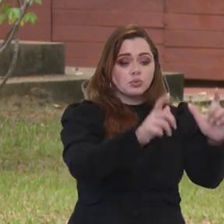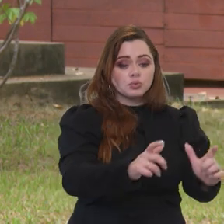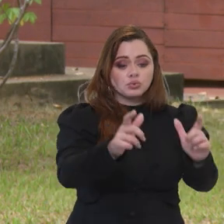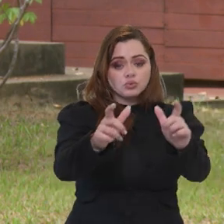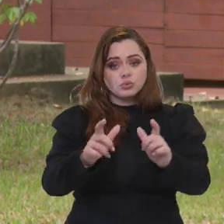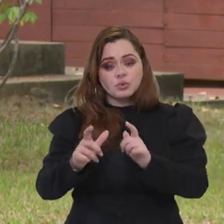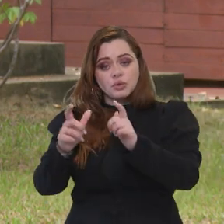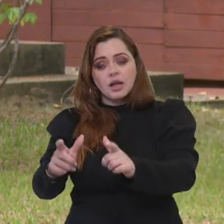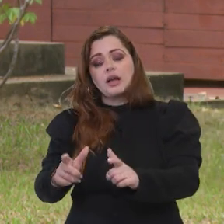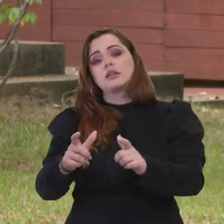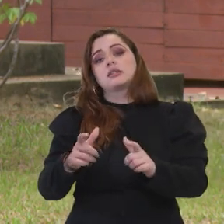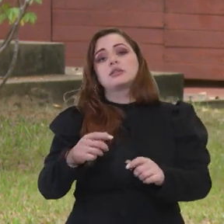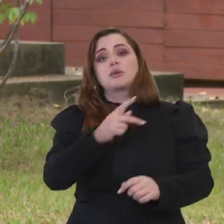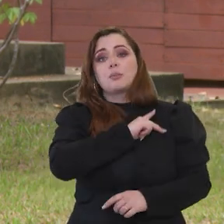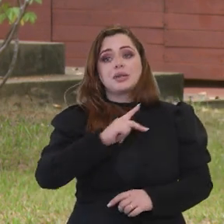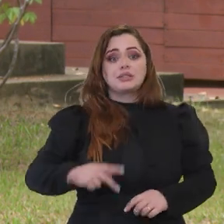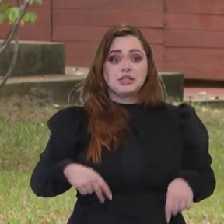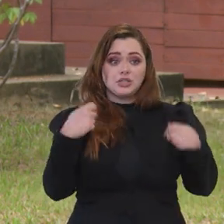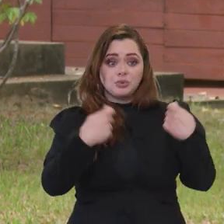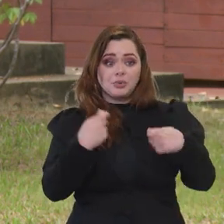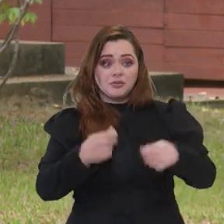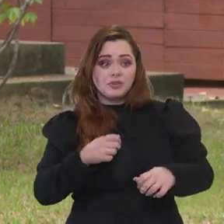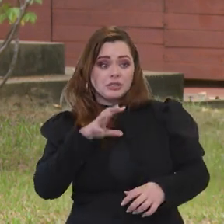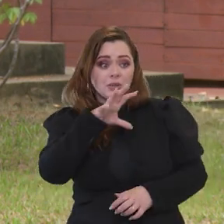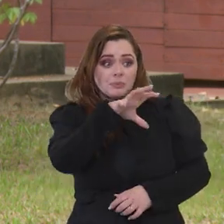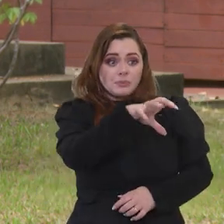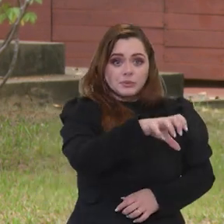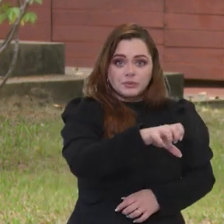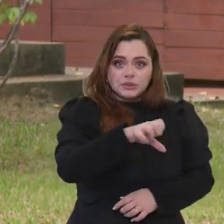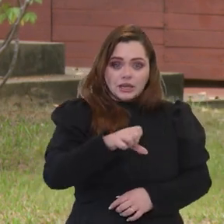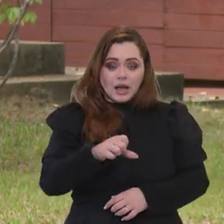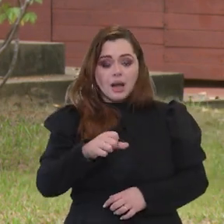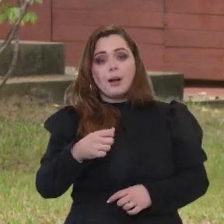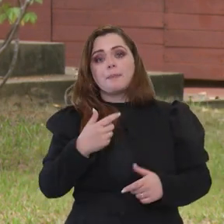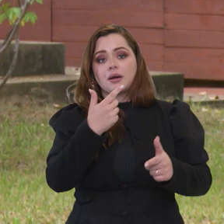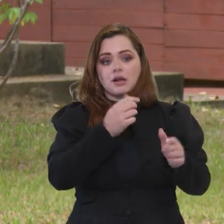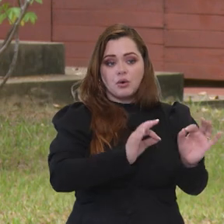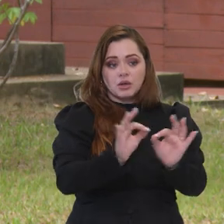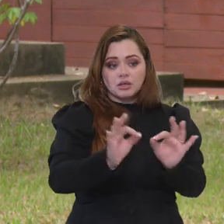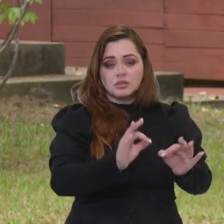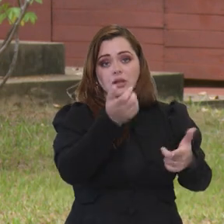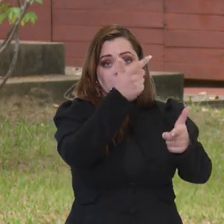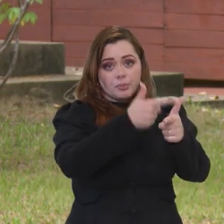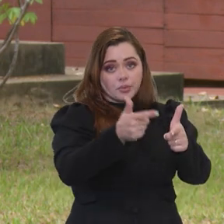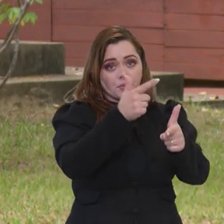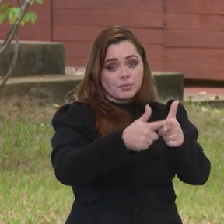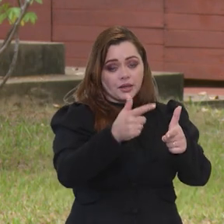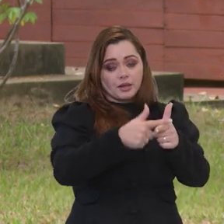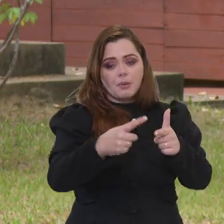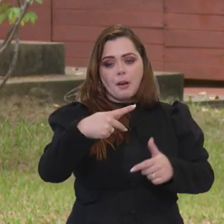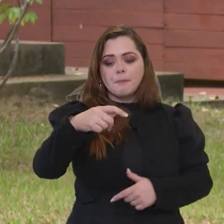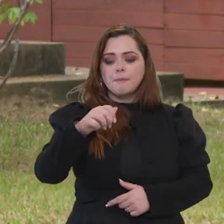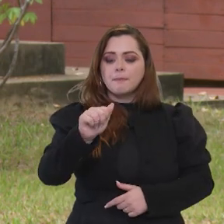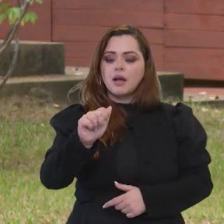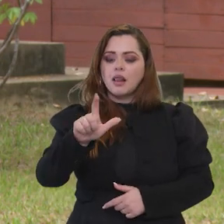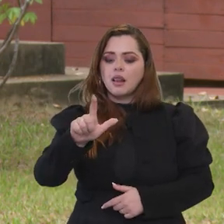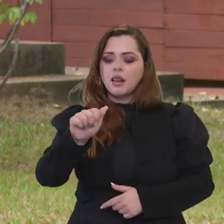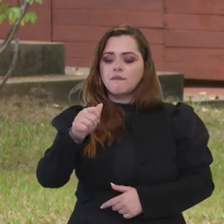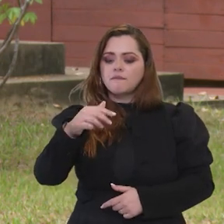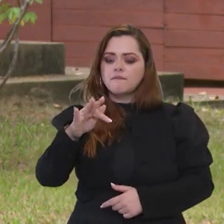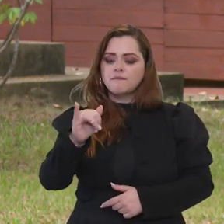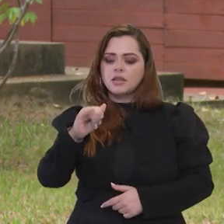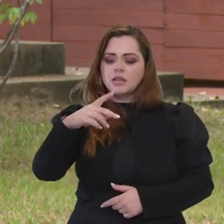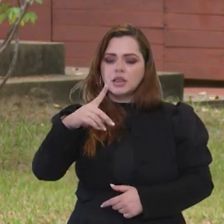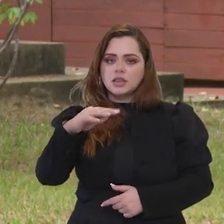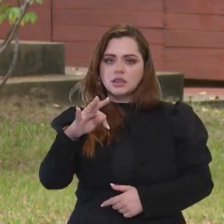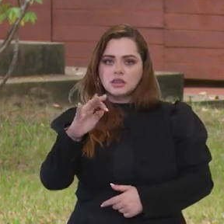que são as palafitas que o presidente tem buscado que a gente consiga enfrentar o problema das palafitas no país, como ele